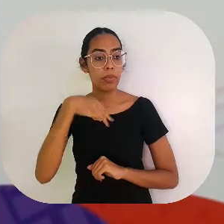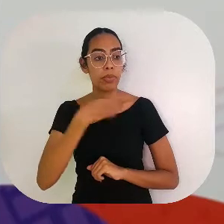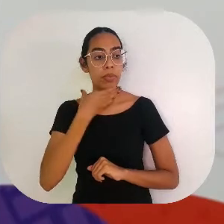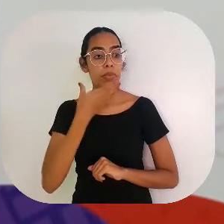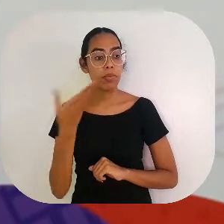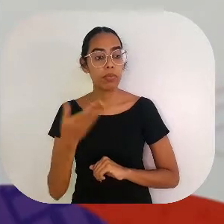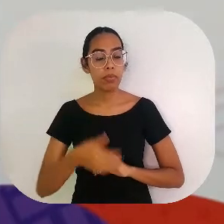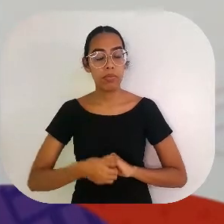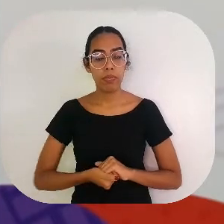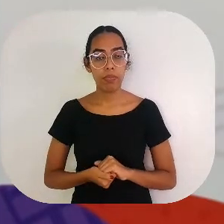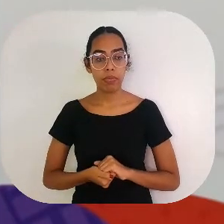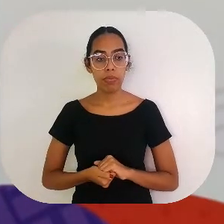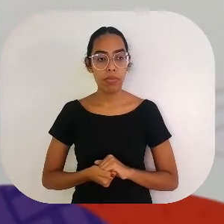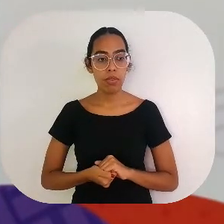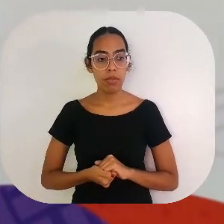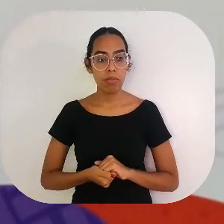Seu Manel!